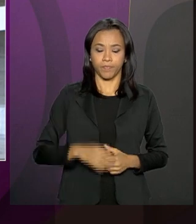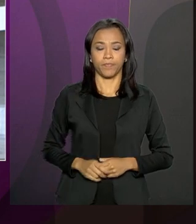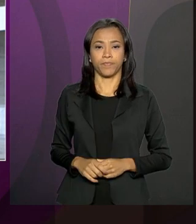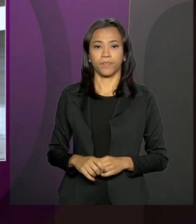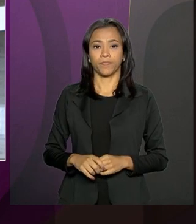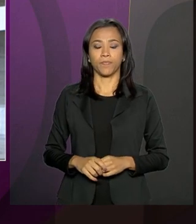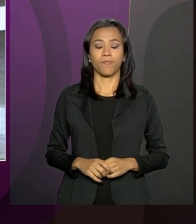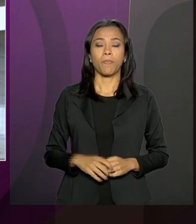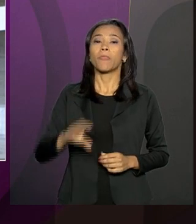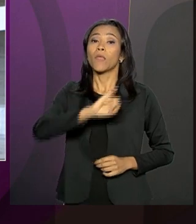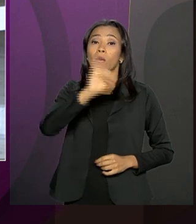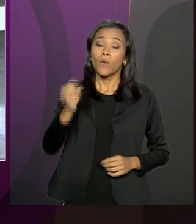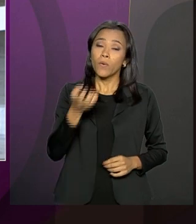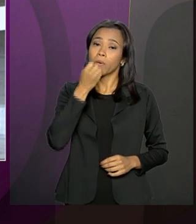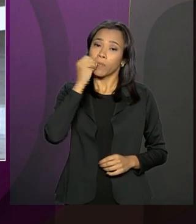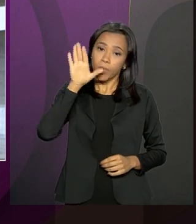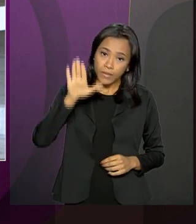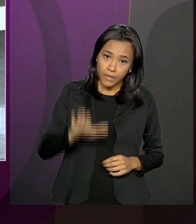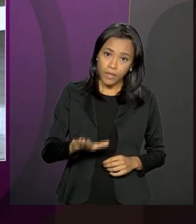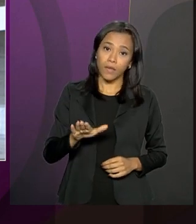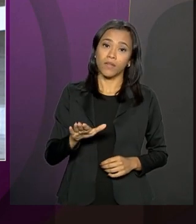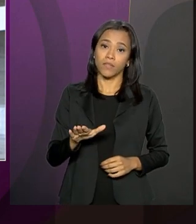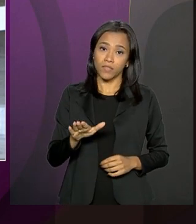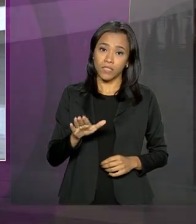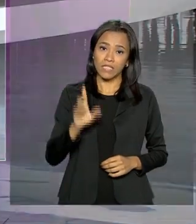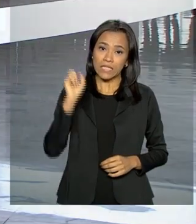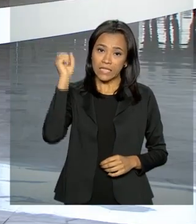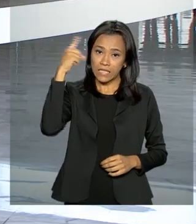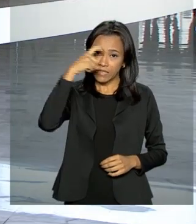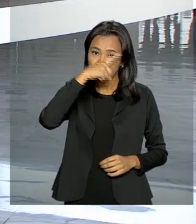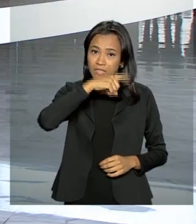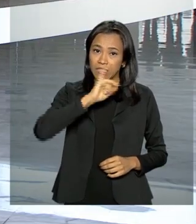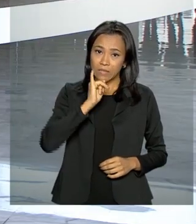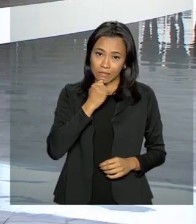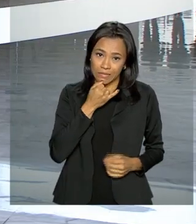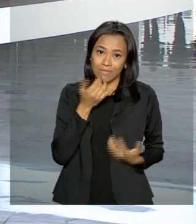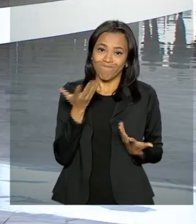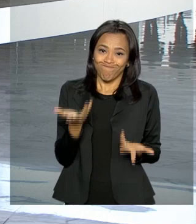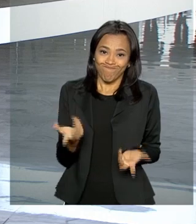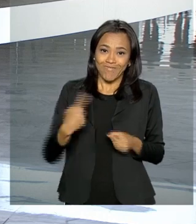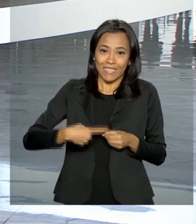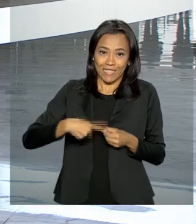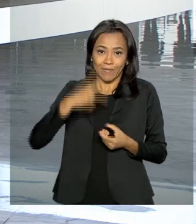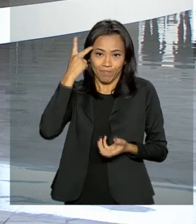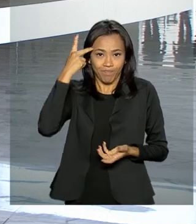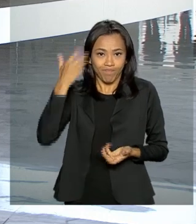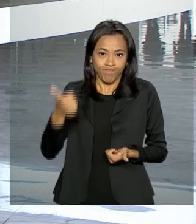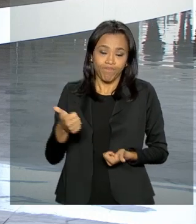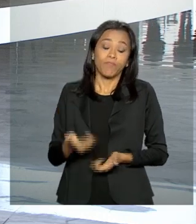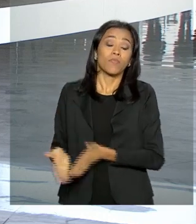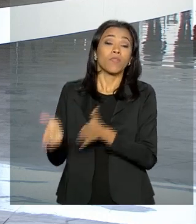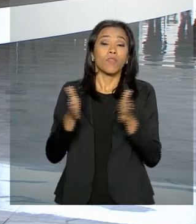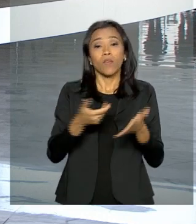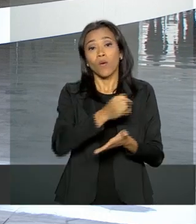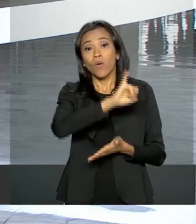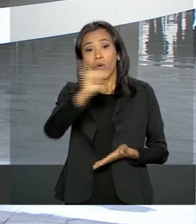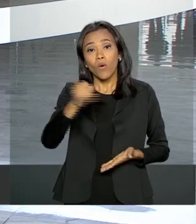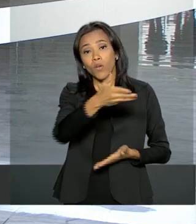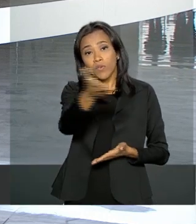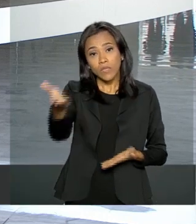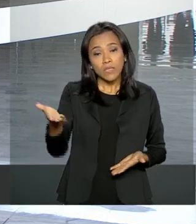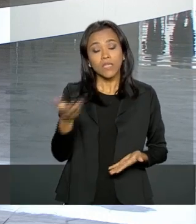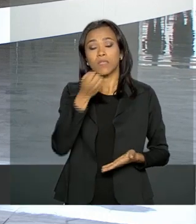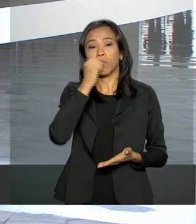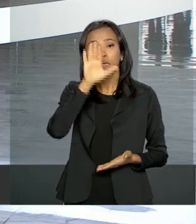Oi, Ricardo. Boa tarde para você. Situação bem difícil por aí em Suzano, hein? Olá, boa tarde para vocês que assistem